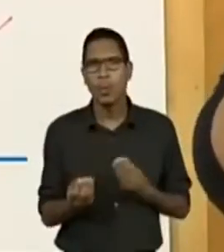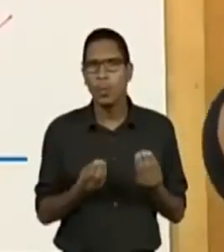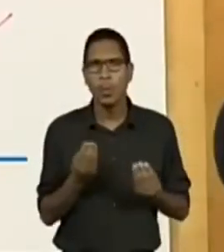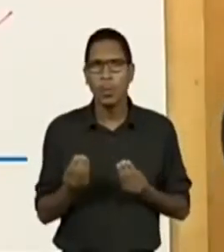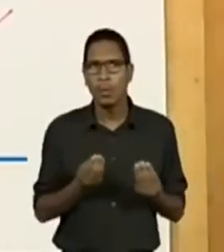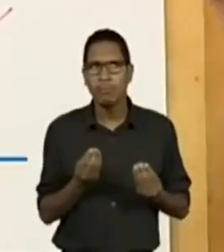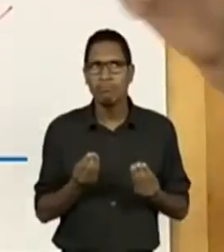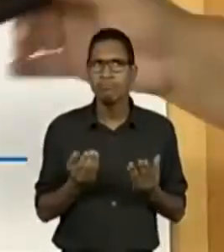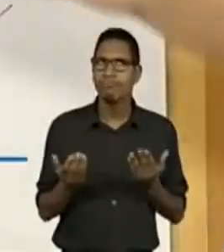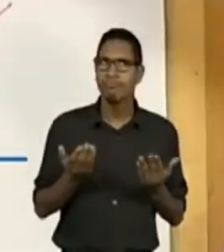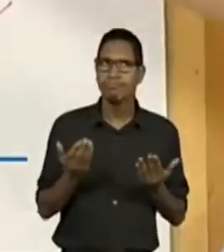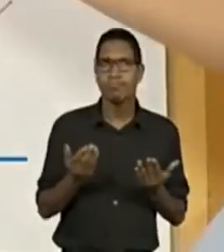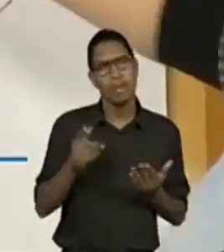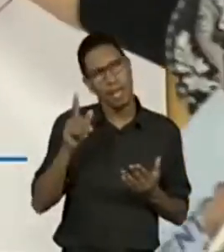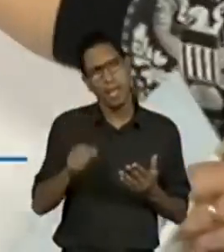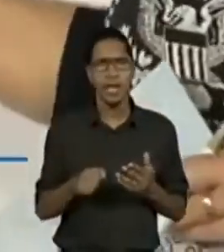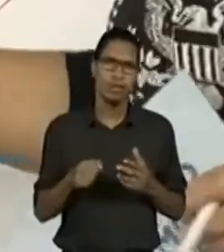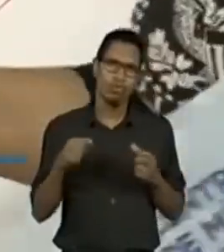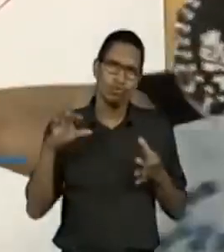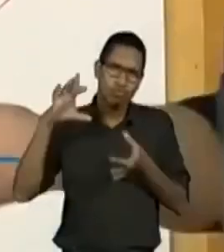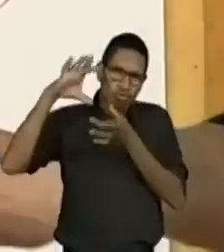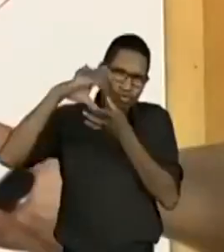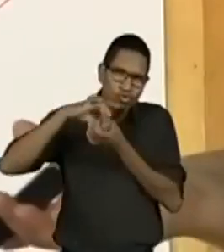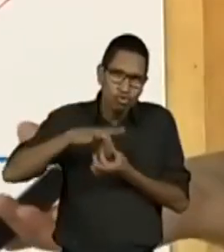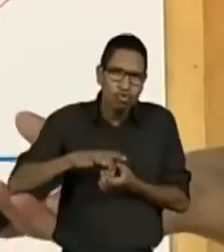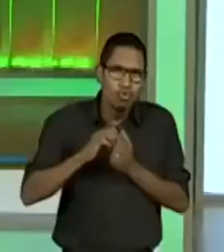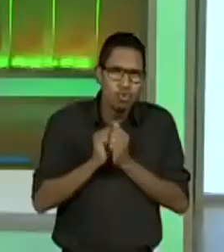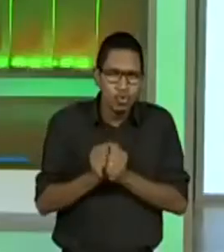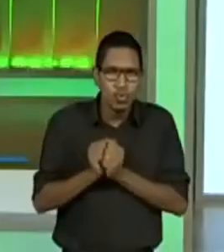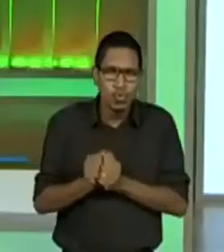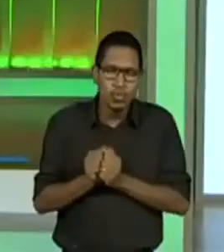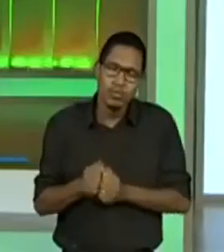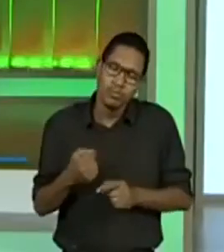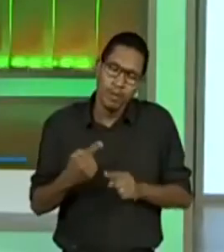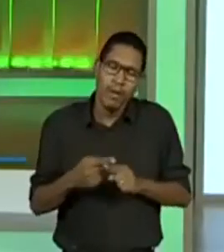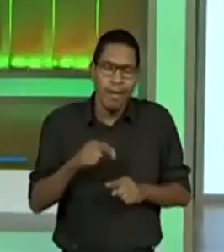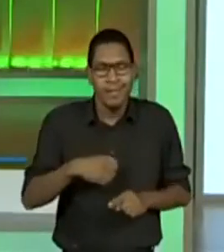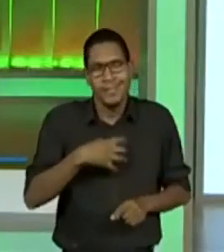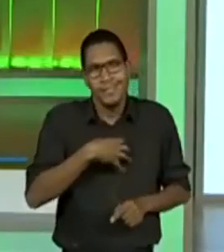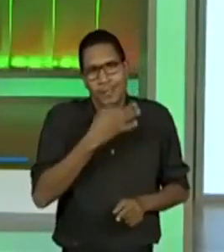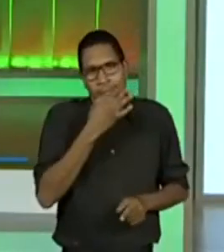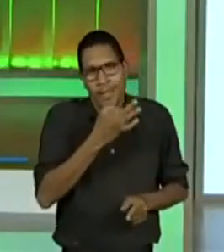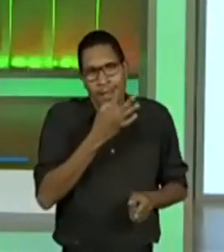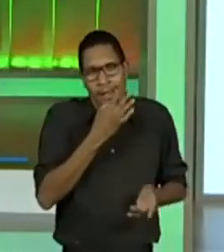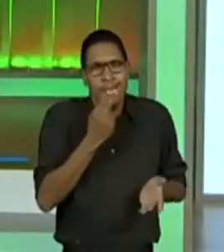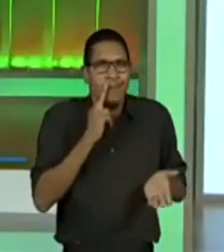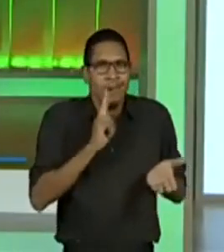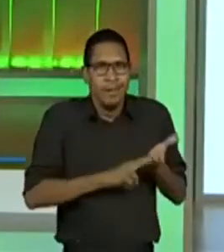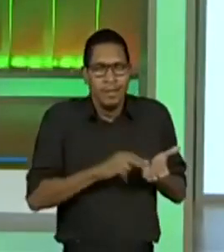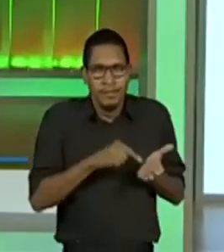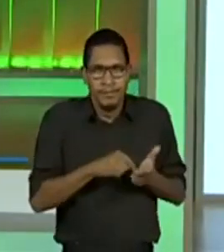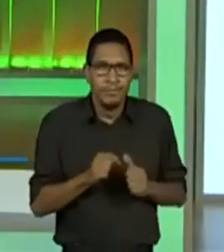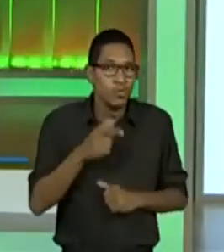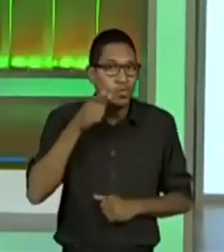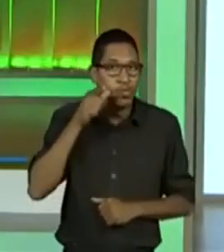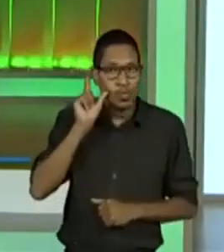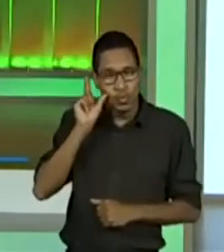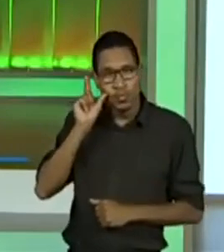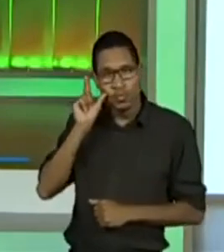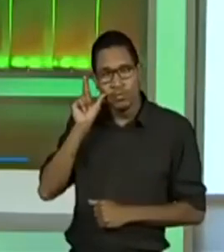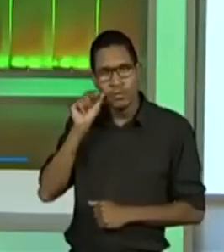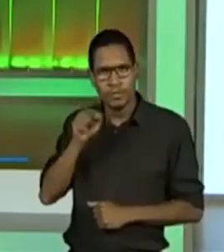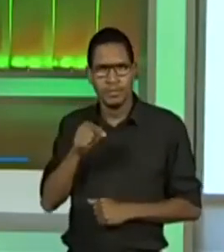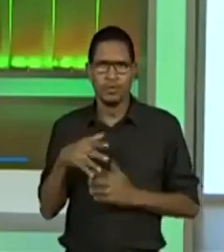ligado, né, porque a crítica, a opinião, justamente porque é uma carta opinativa, que vocês me disseram ontem que estava